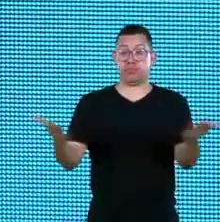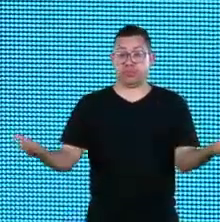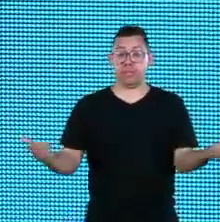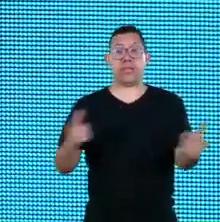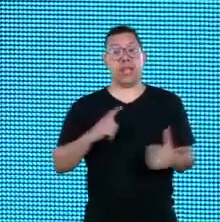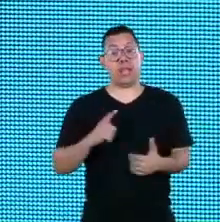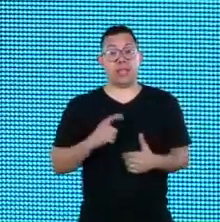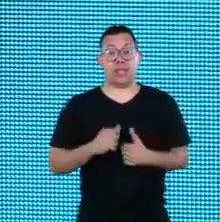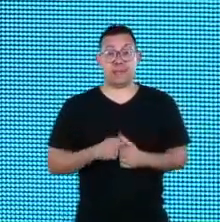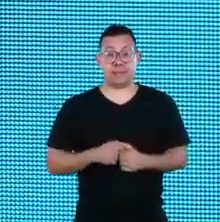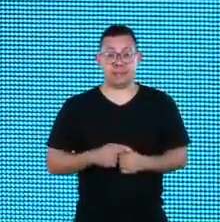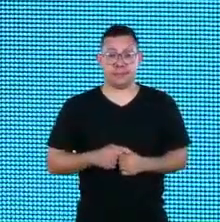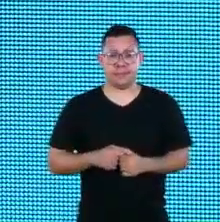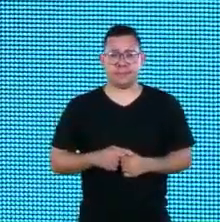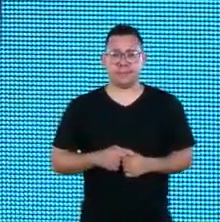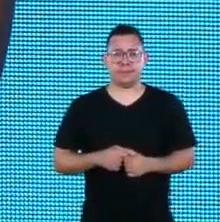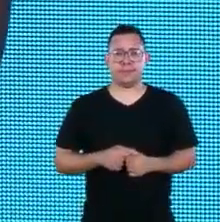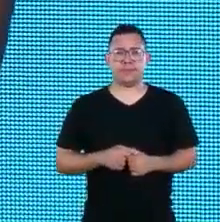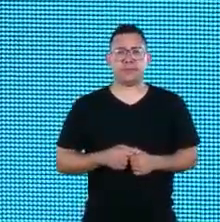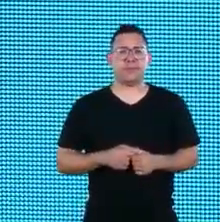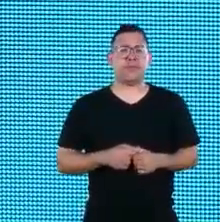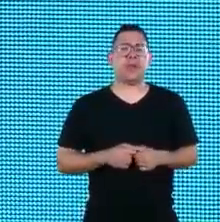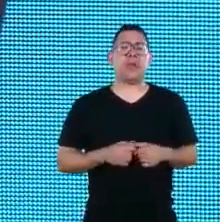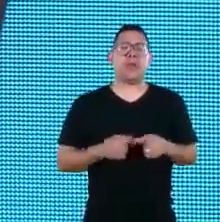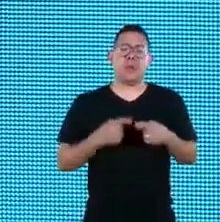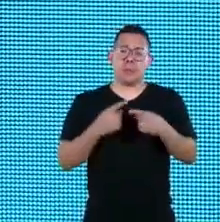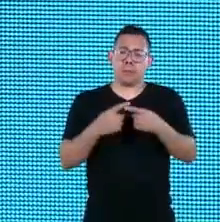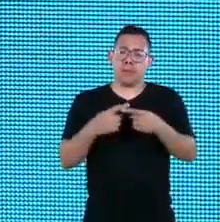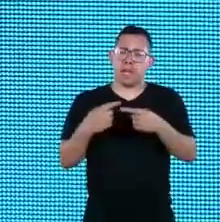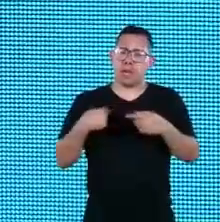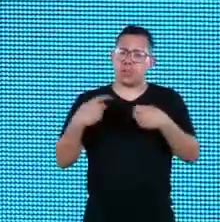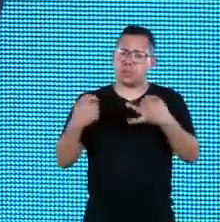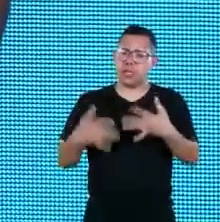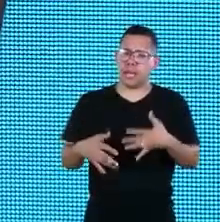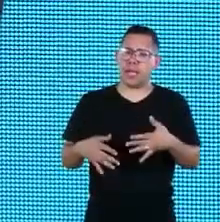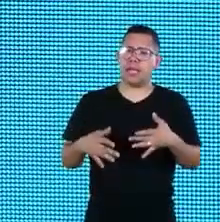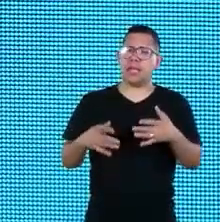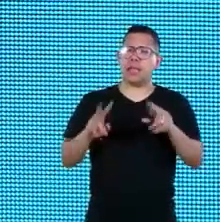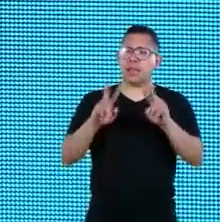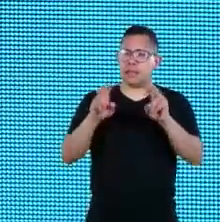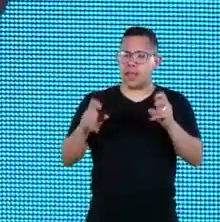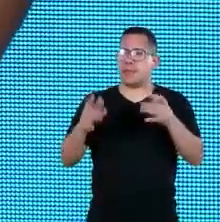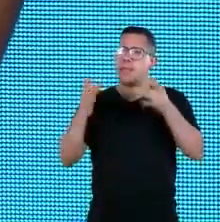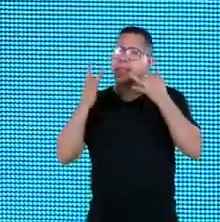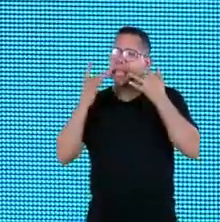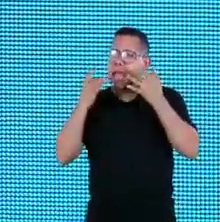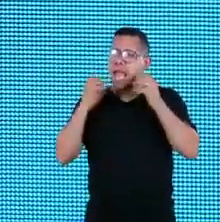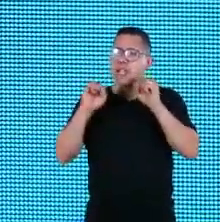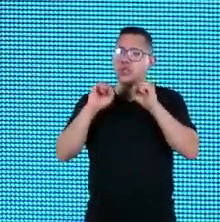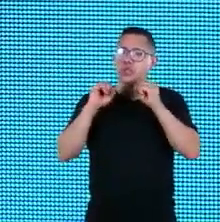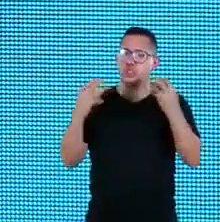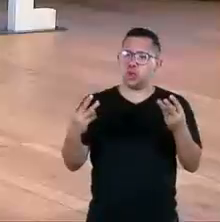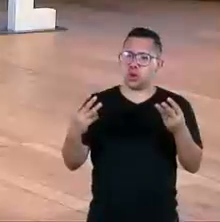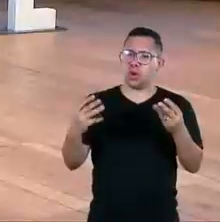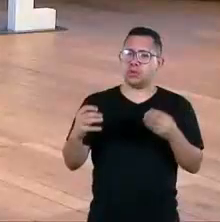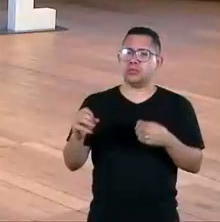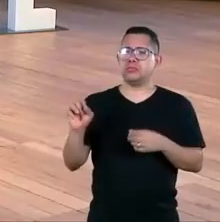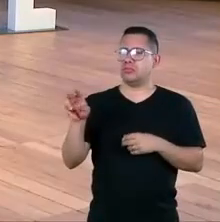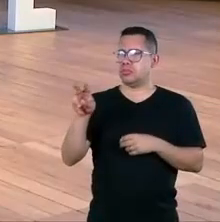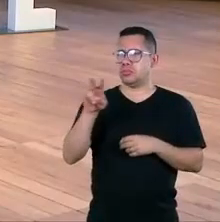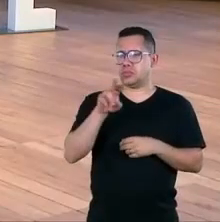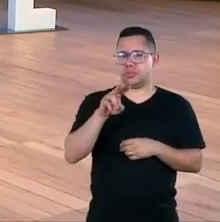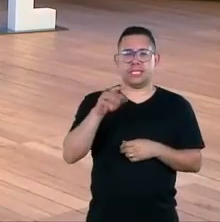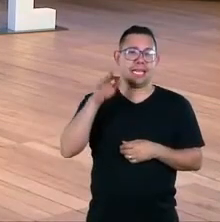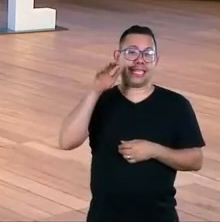talvez e por que por que que eu estou falando inclusive desses espetáculos de teatro de shows porque eu me lembro dos que eu assisti por exemplo quase